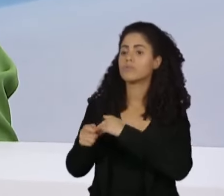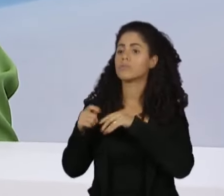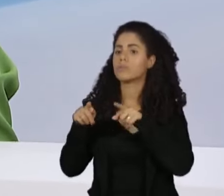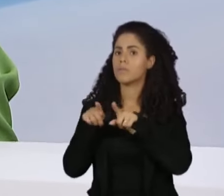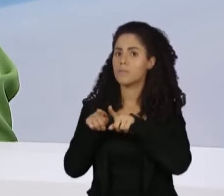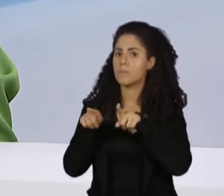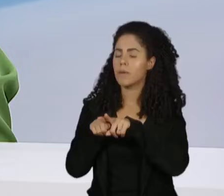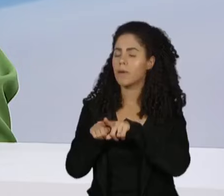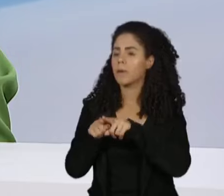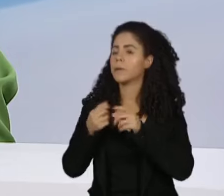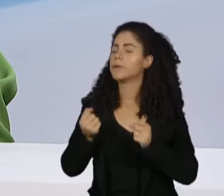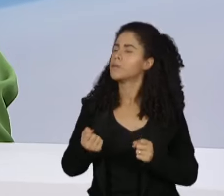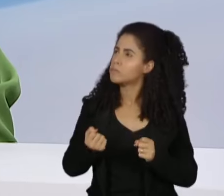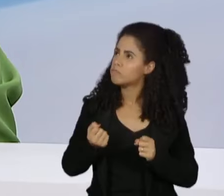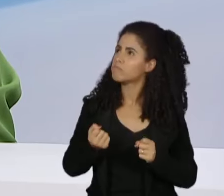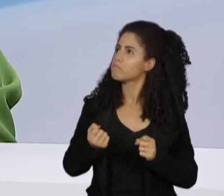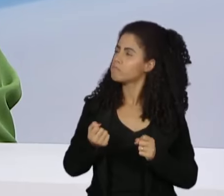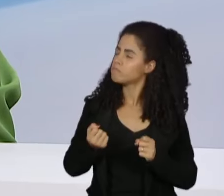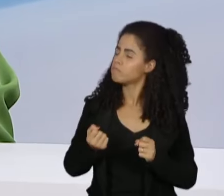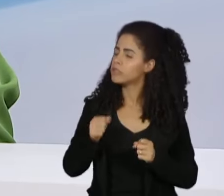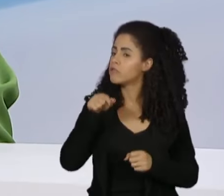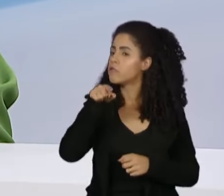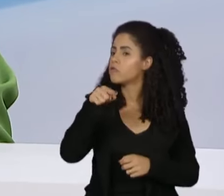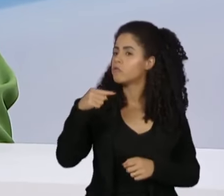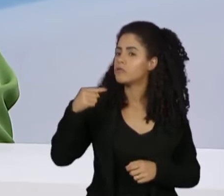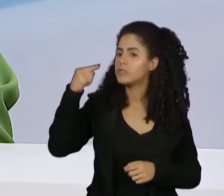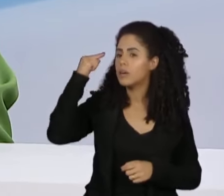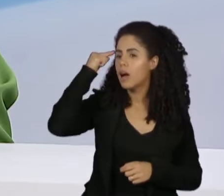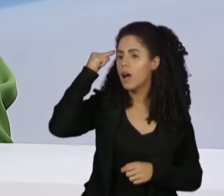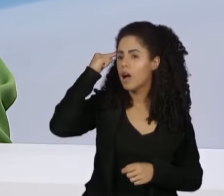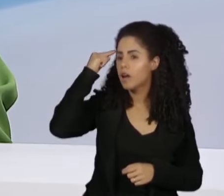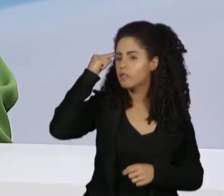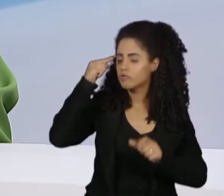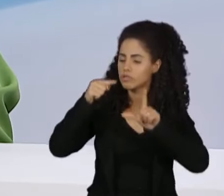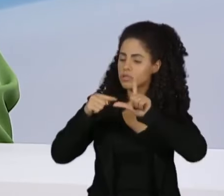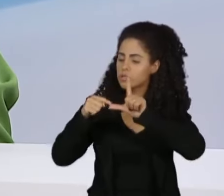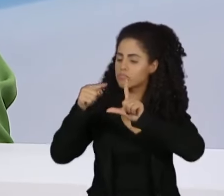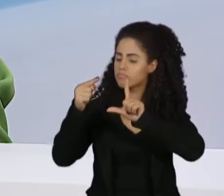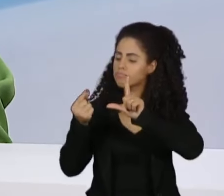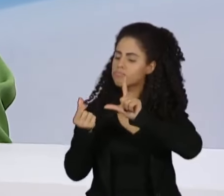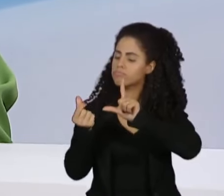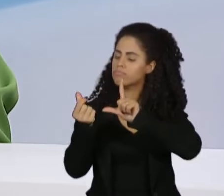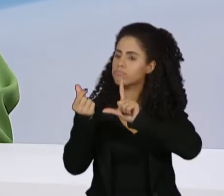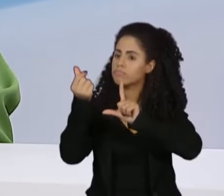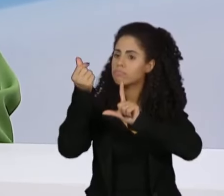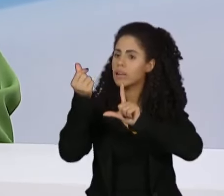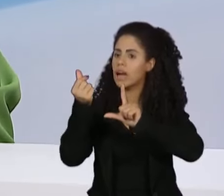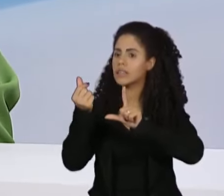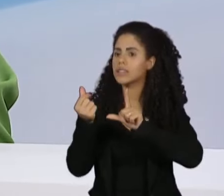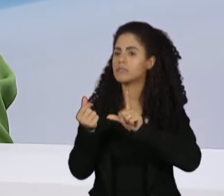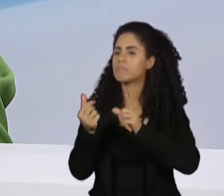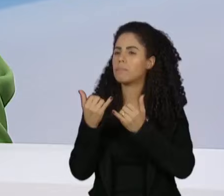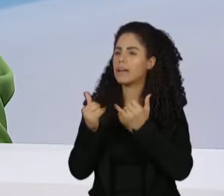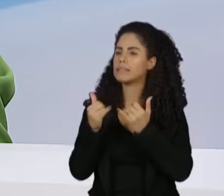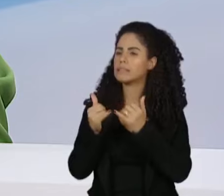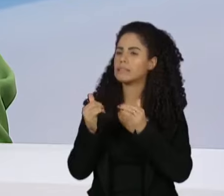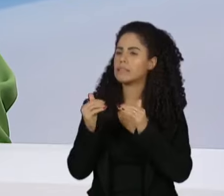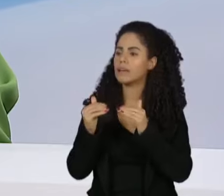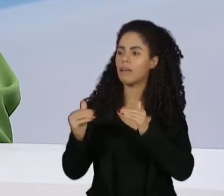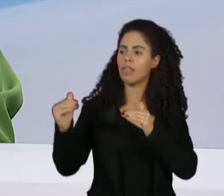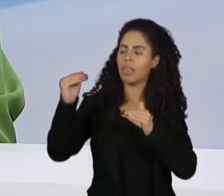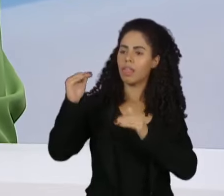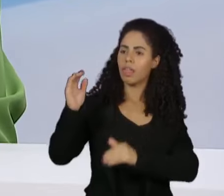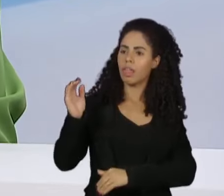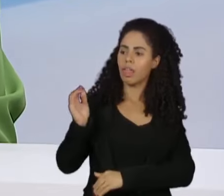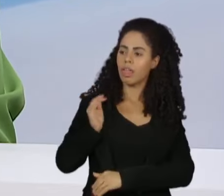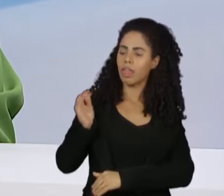então você acha que o mercado ainda ele é elitizado? Porque assim, se você vai